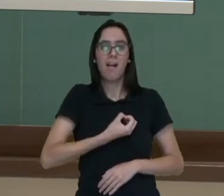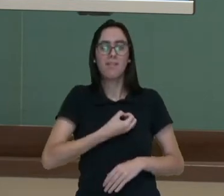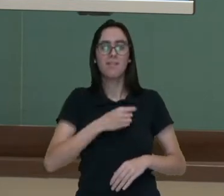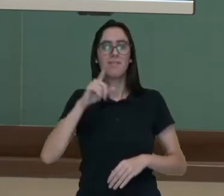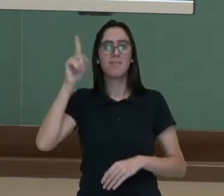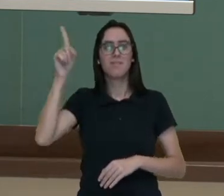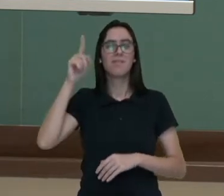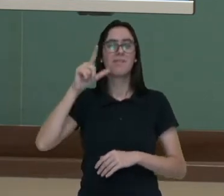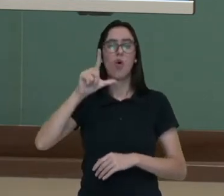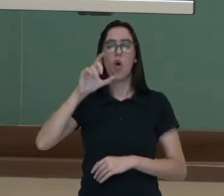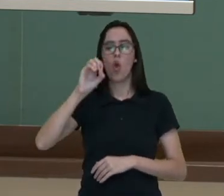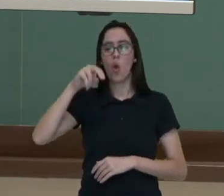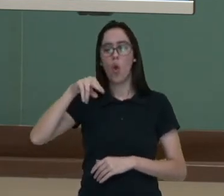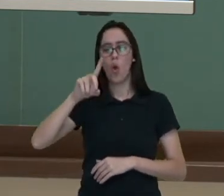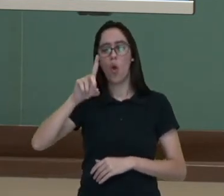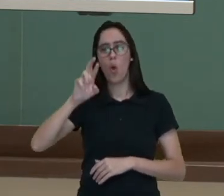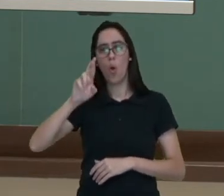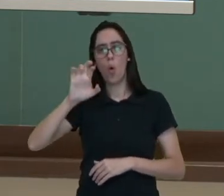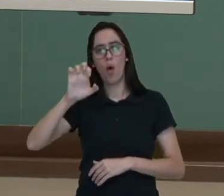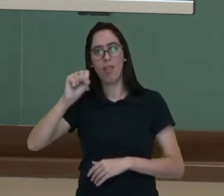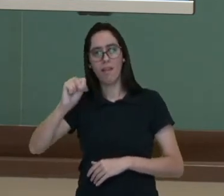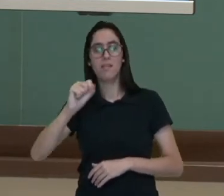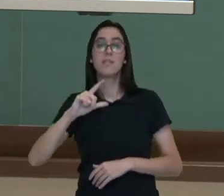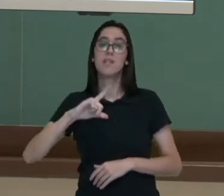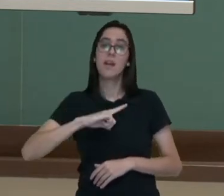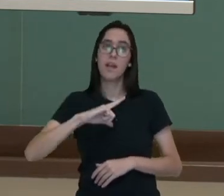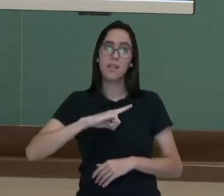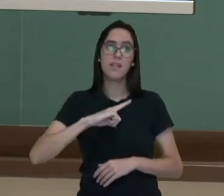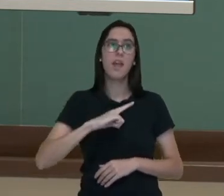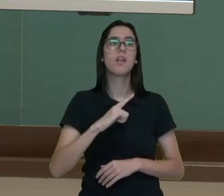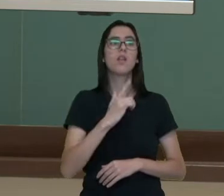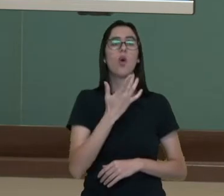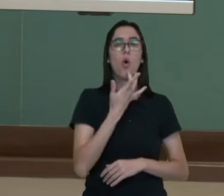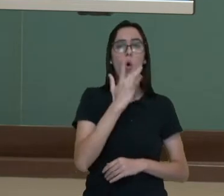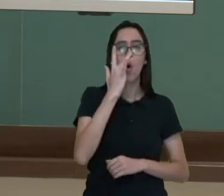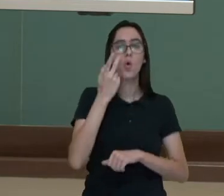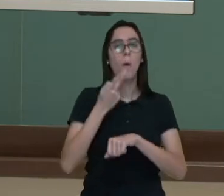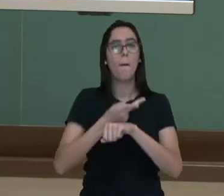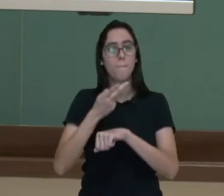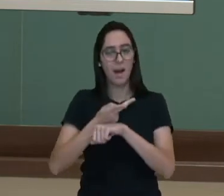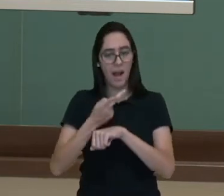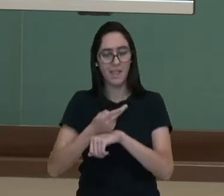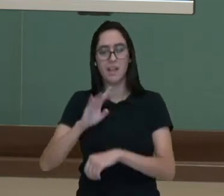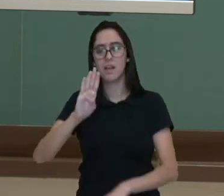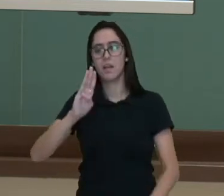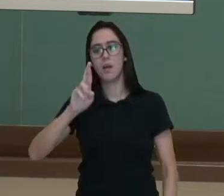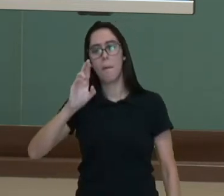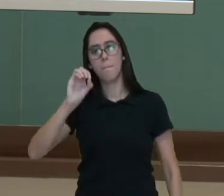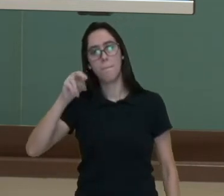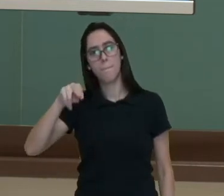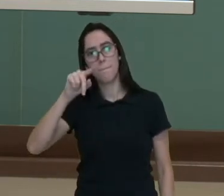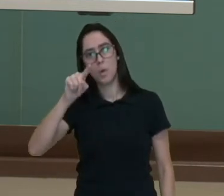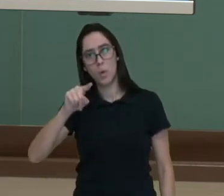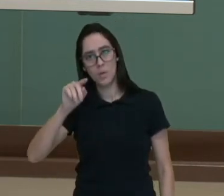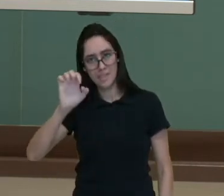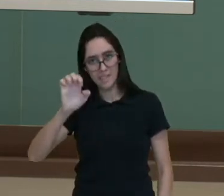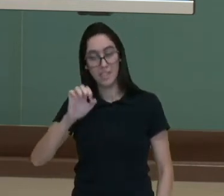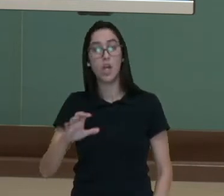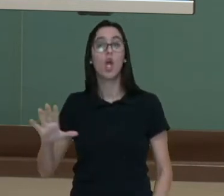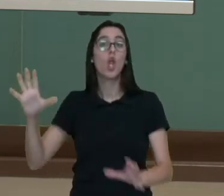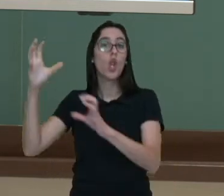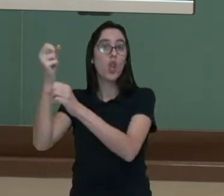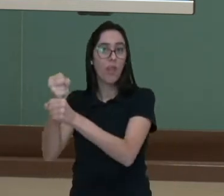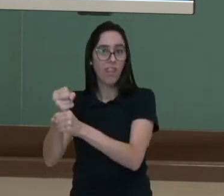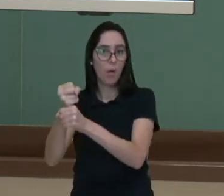Londres, né? Então, tem ouro, prata, bronze e tem um total. Então, veja que tem algumas informações. E aí,